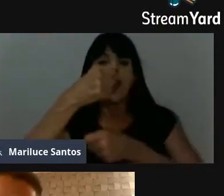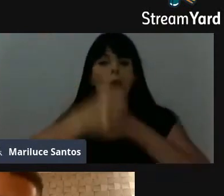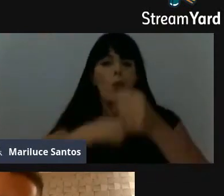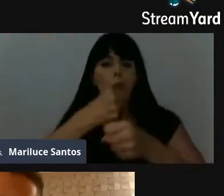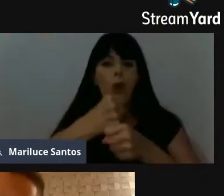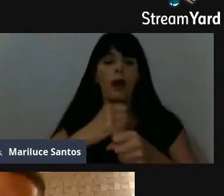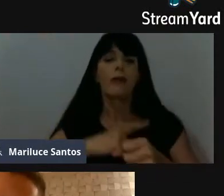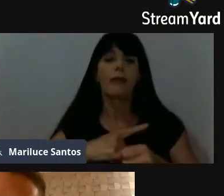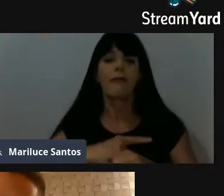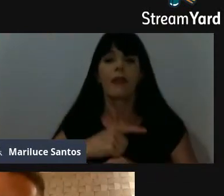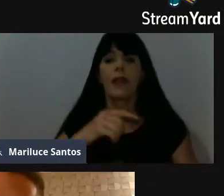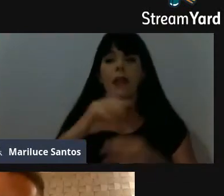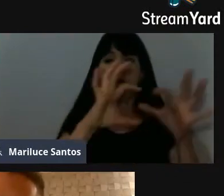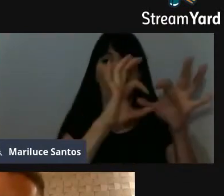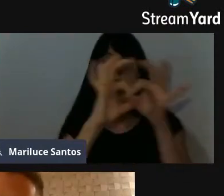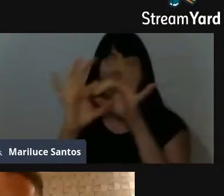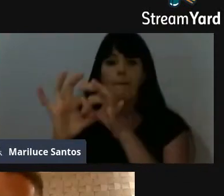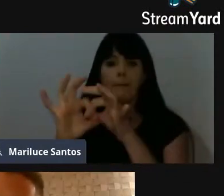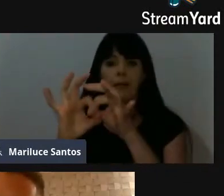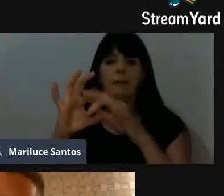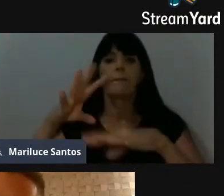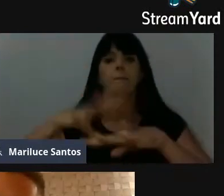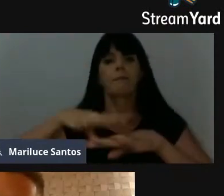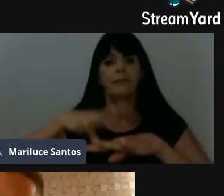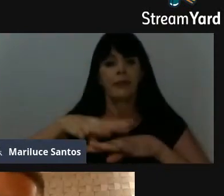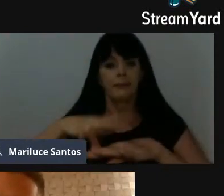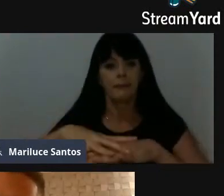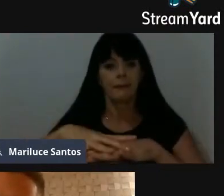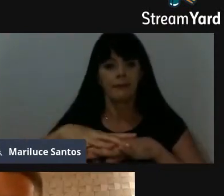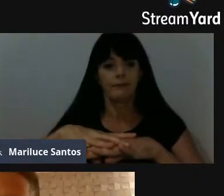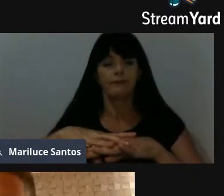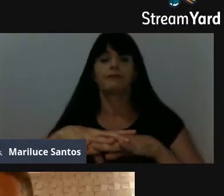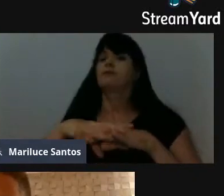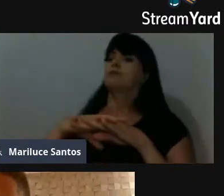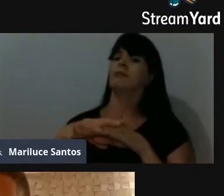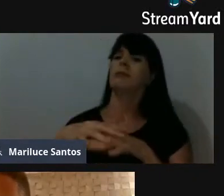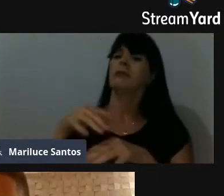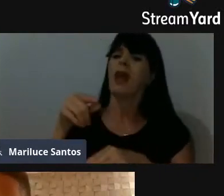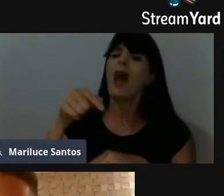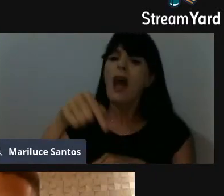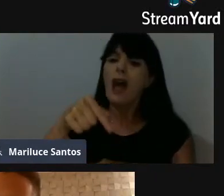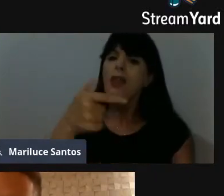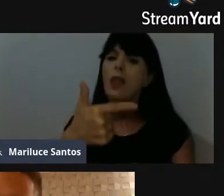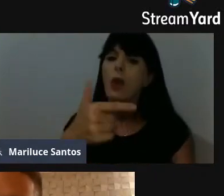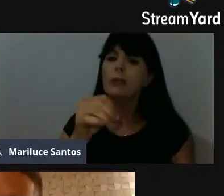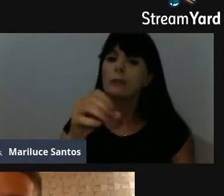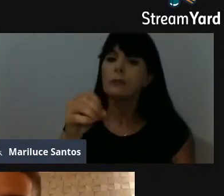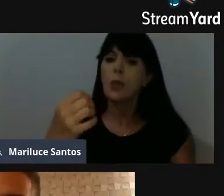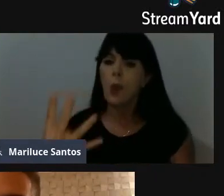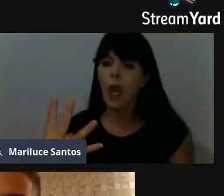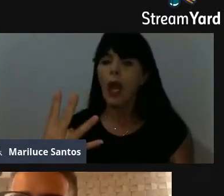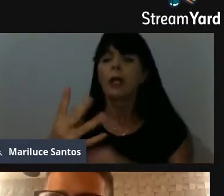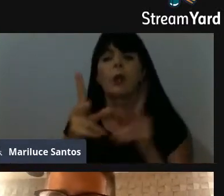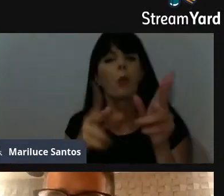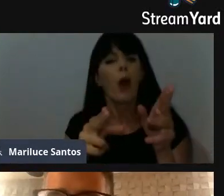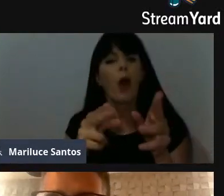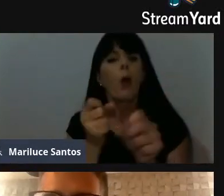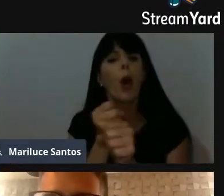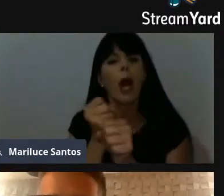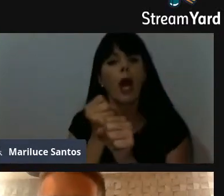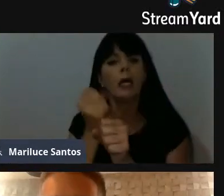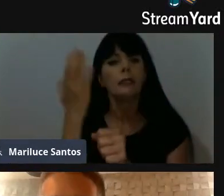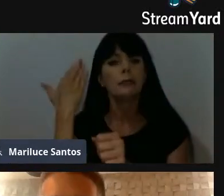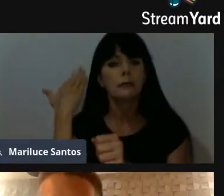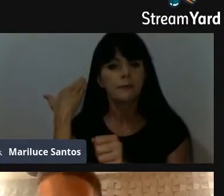Olimpíadas Brasileiras de Matemática, da UBMEP, né. E, na ocasião, naquele ano, todas, como nos outros